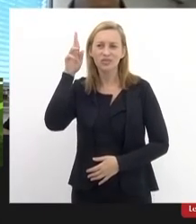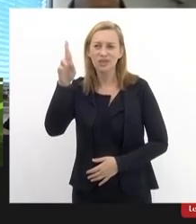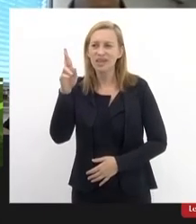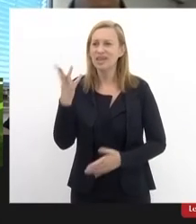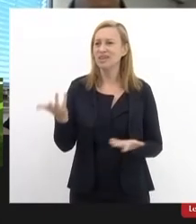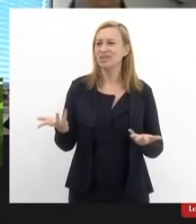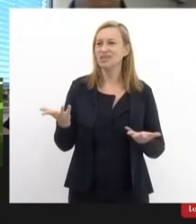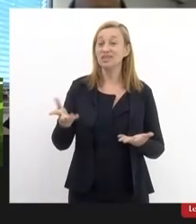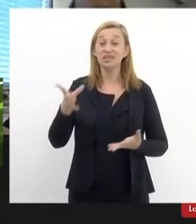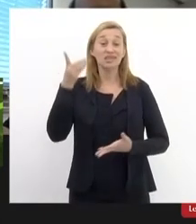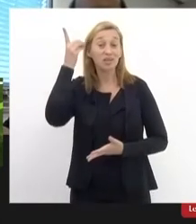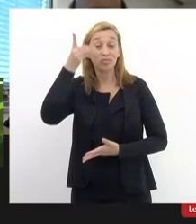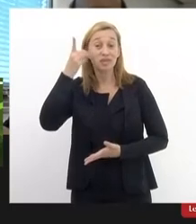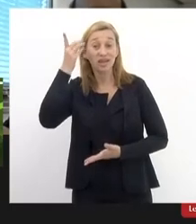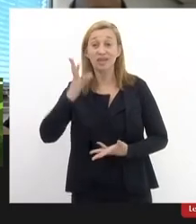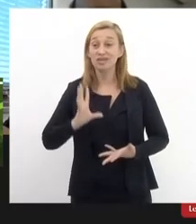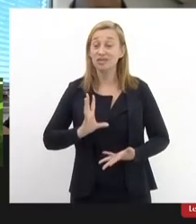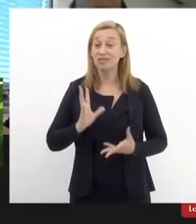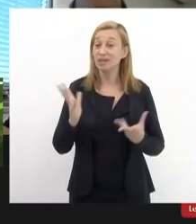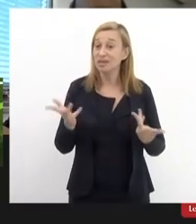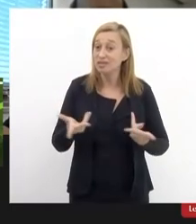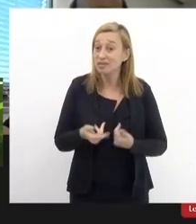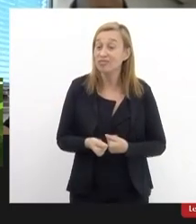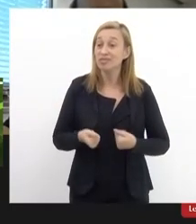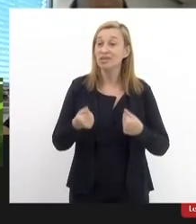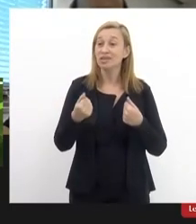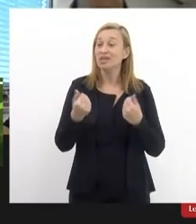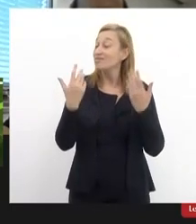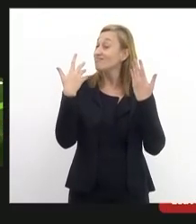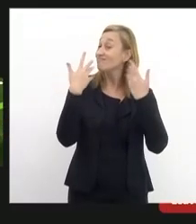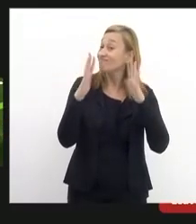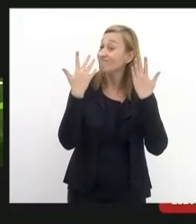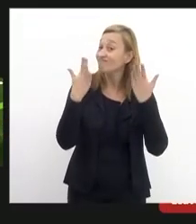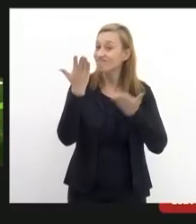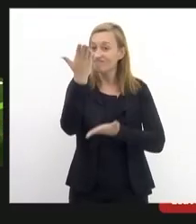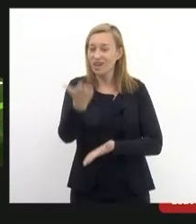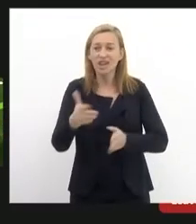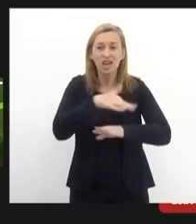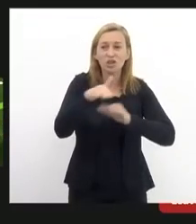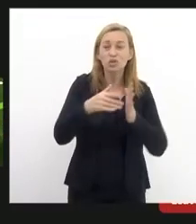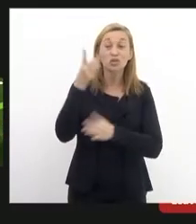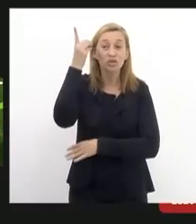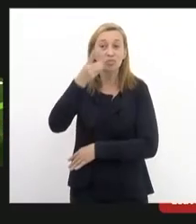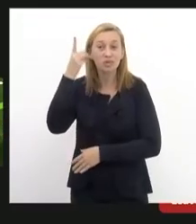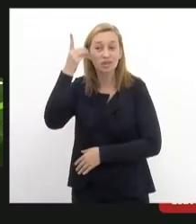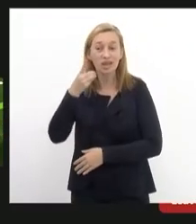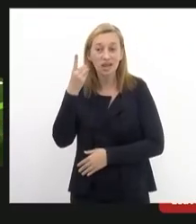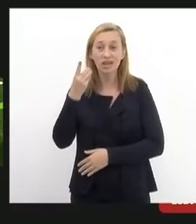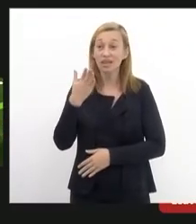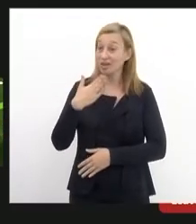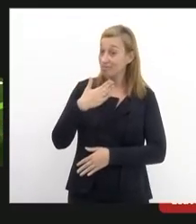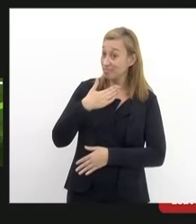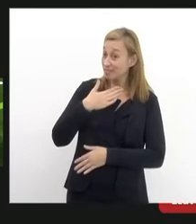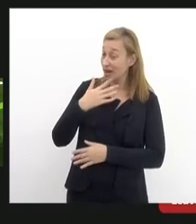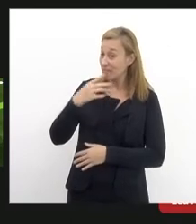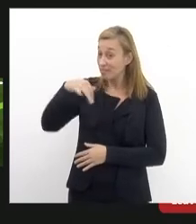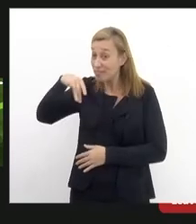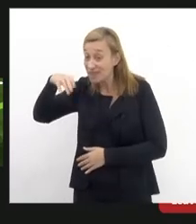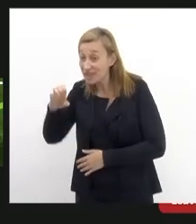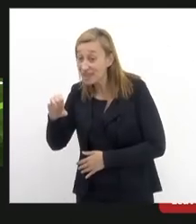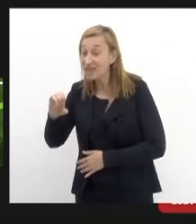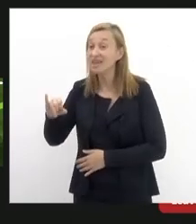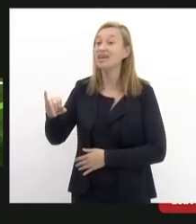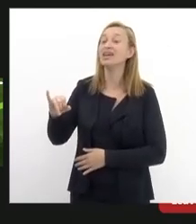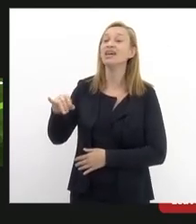inspira quero saudá-lo não só a sua figura mas todos os parlamentares estendendo a mim que estendendo ao